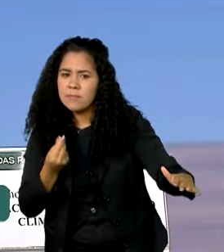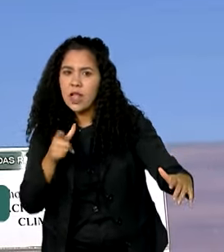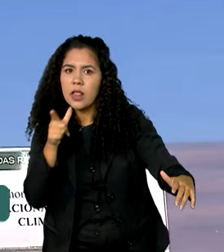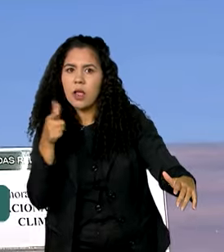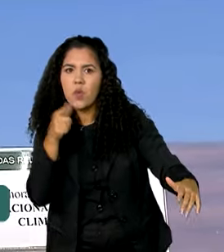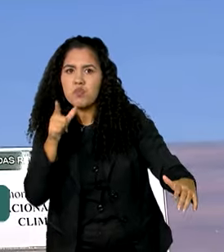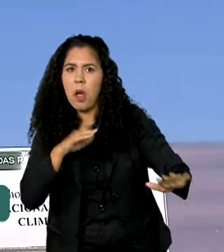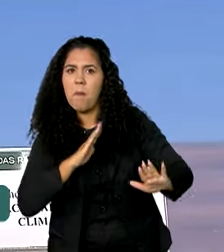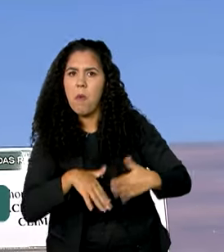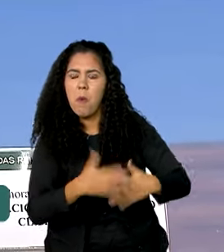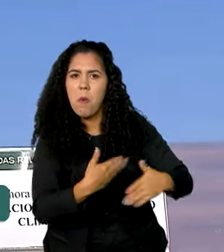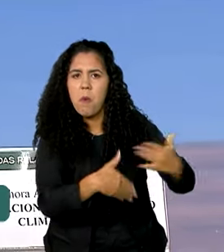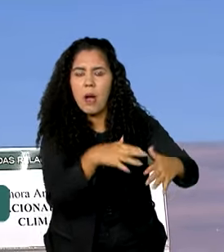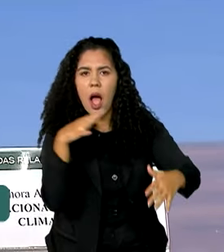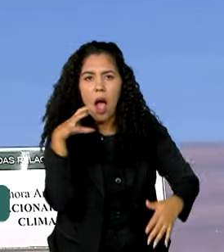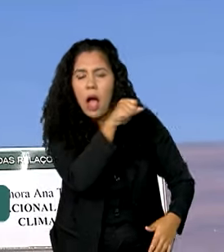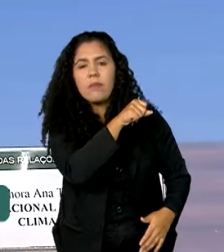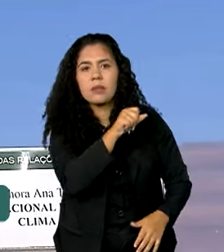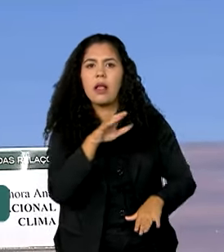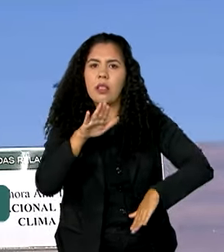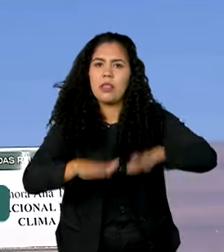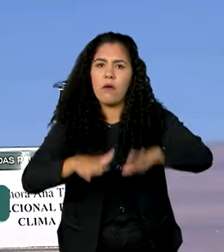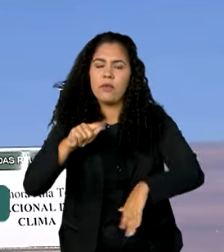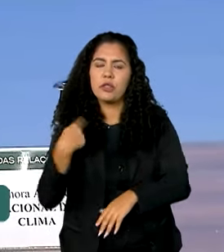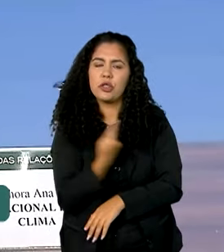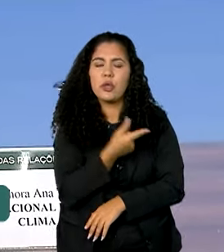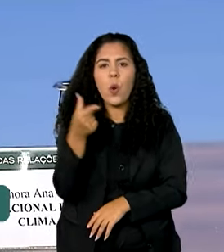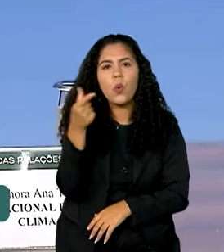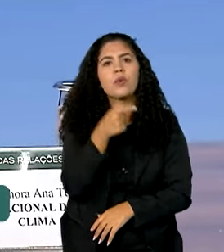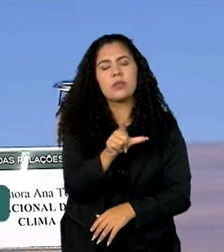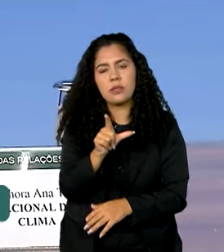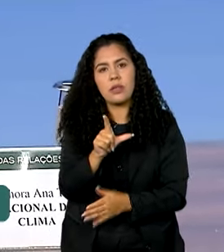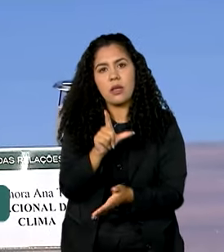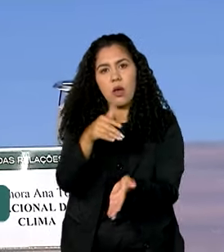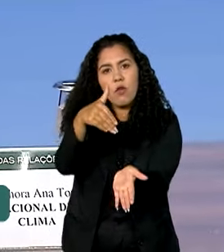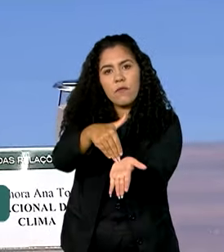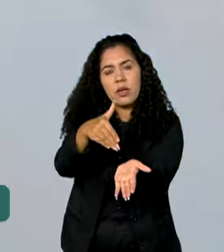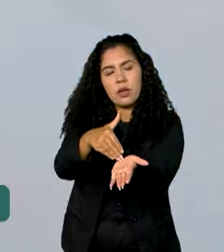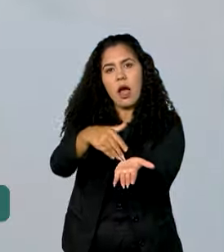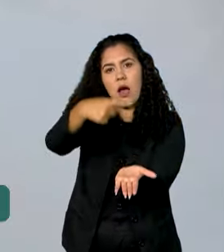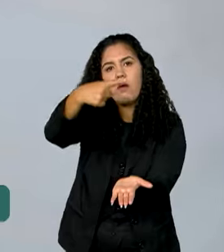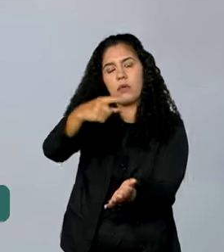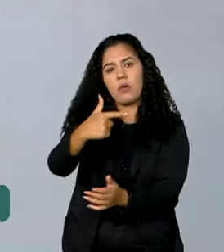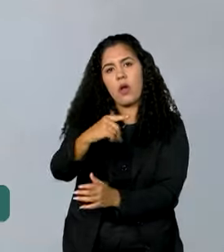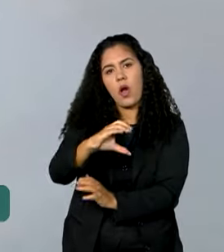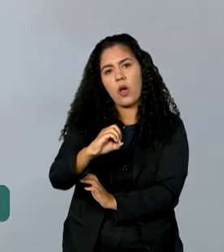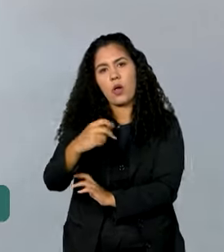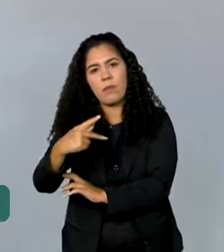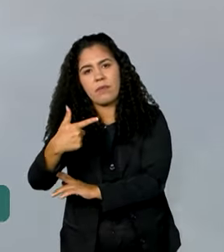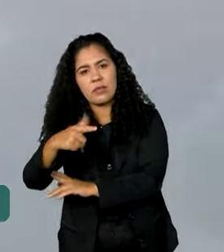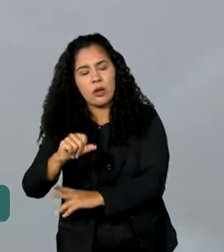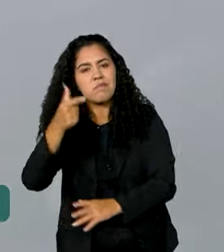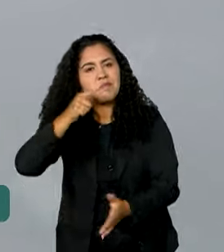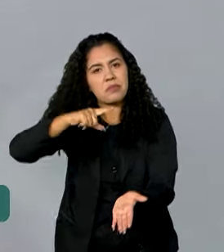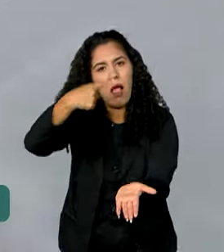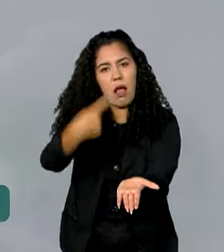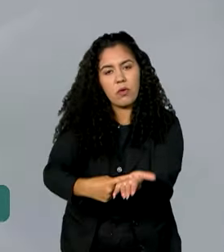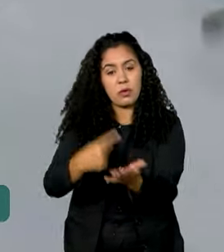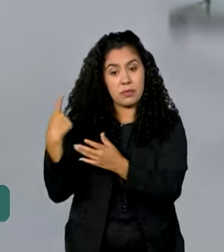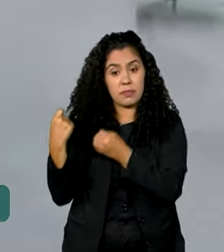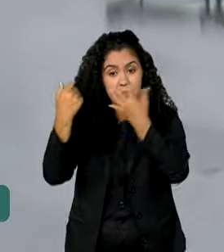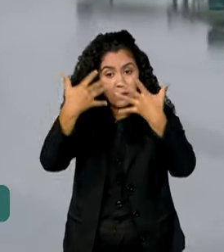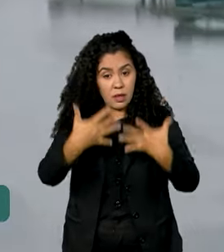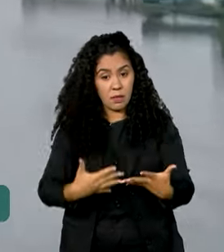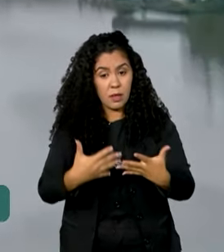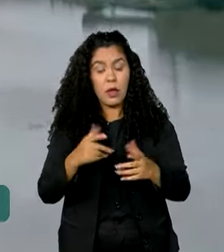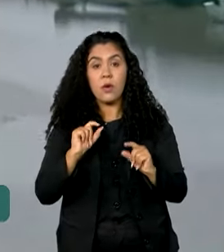rapidamente agora e que talvez chegamos aí no final da COP29 com um acordo. O consenso entre especialistas é que a